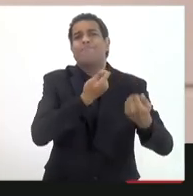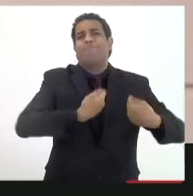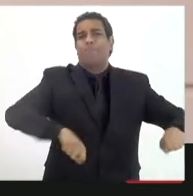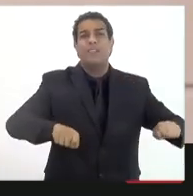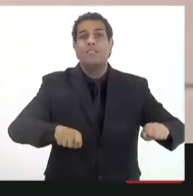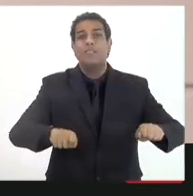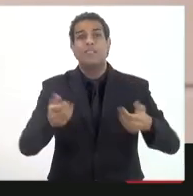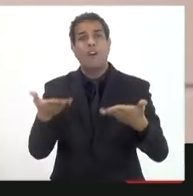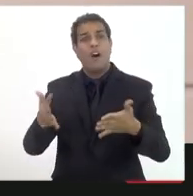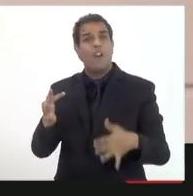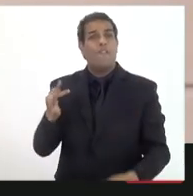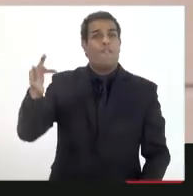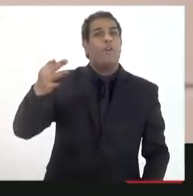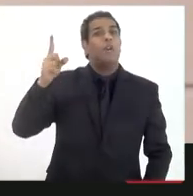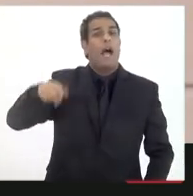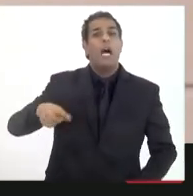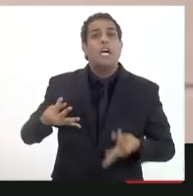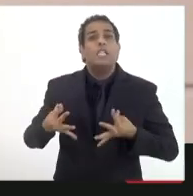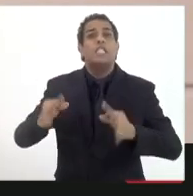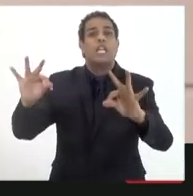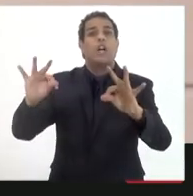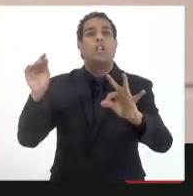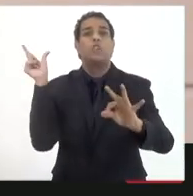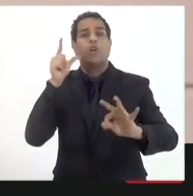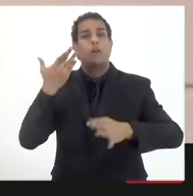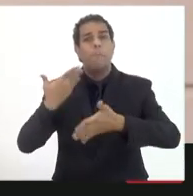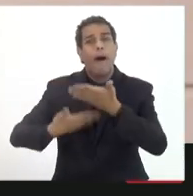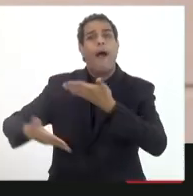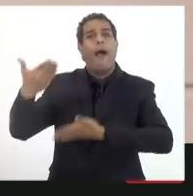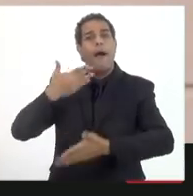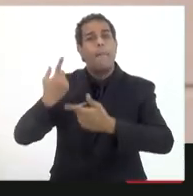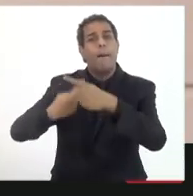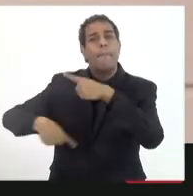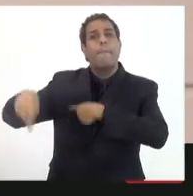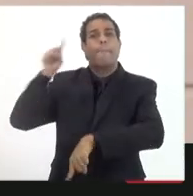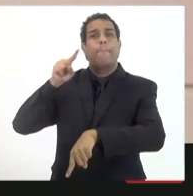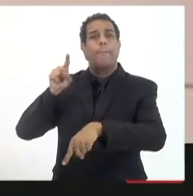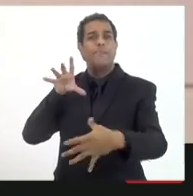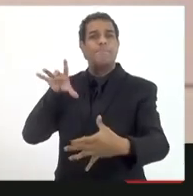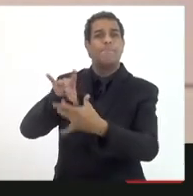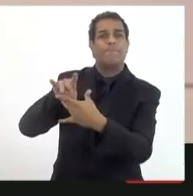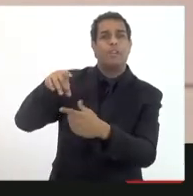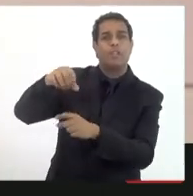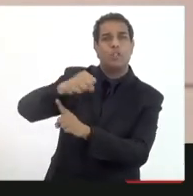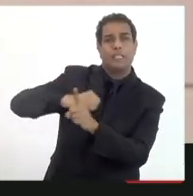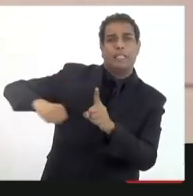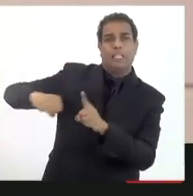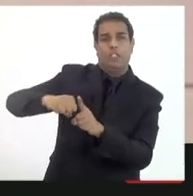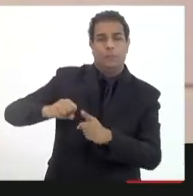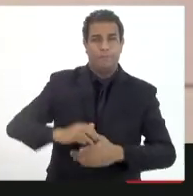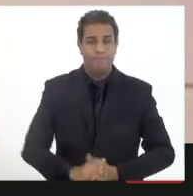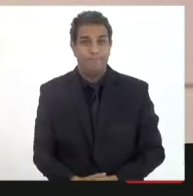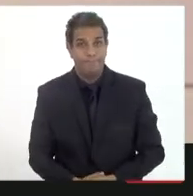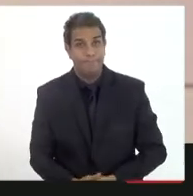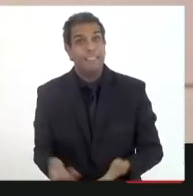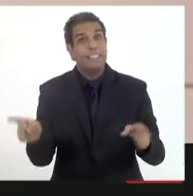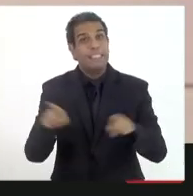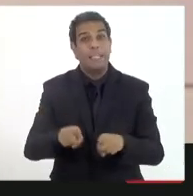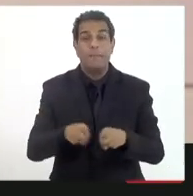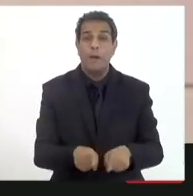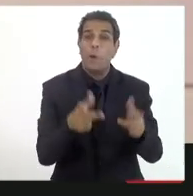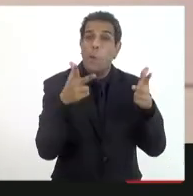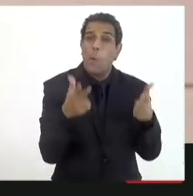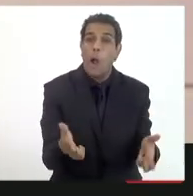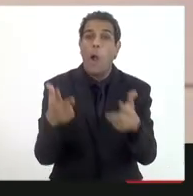instrumento para a produção do atendimento das necessidades humanas e ele dizia que da mesma